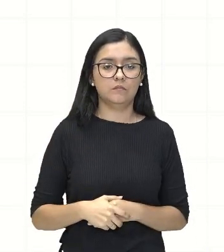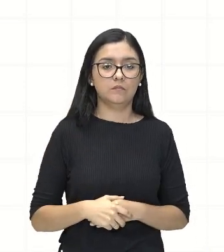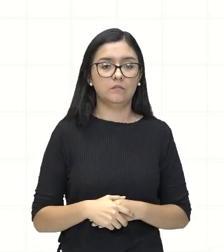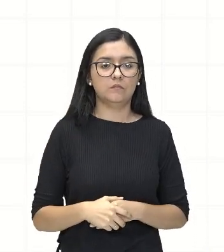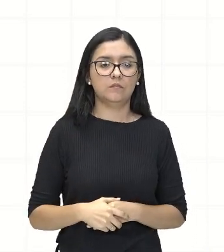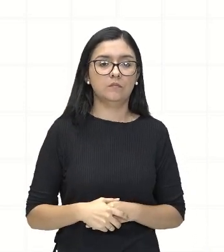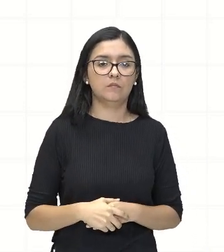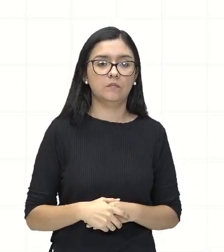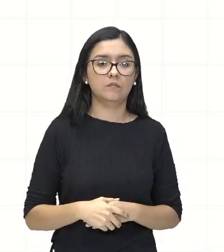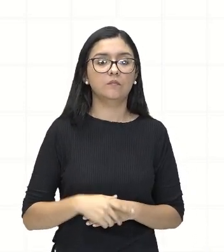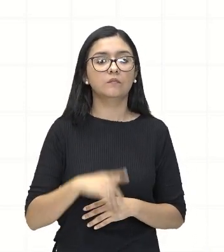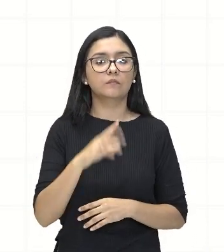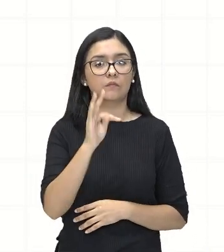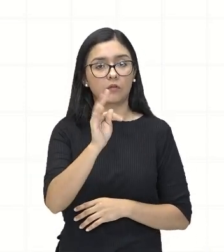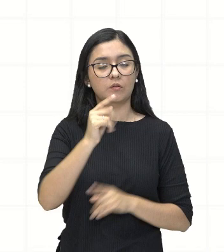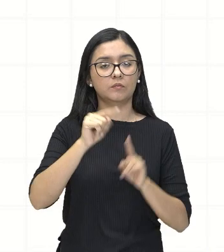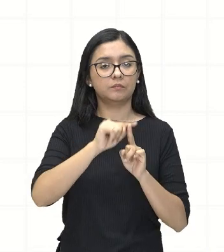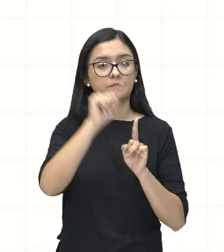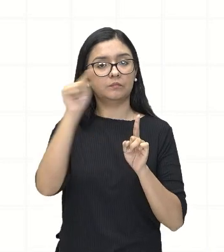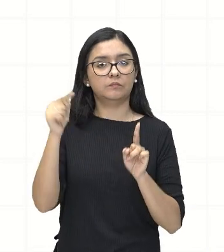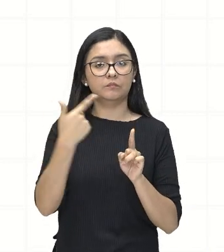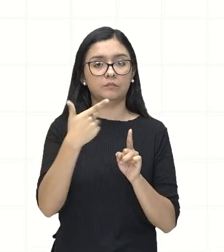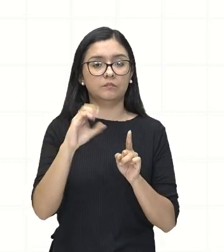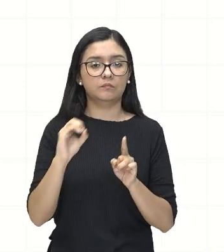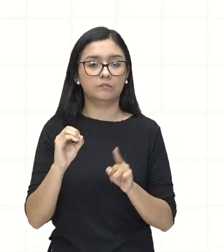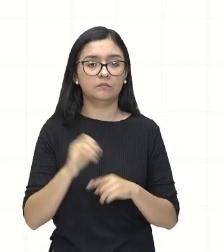multiplica 20, 20T.